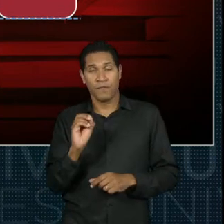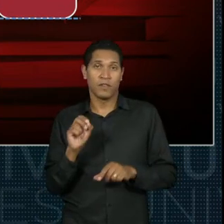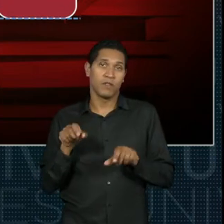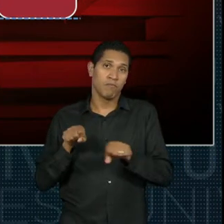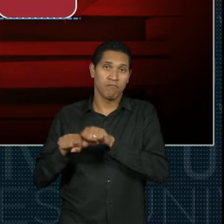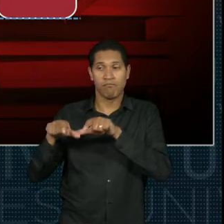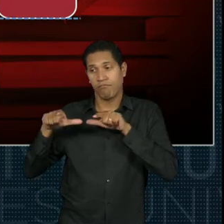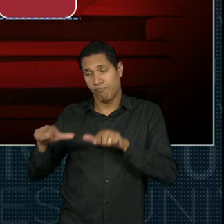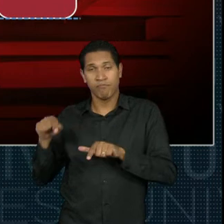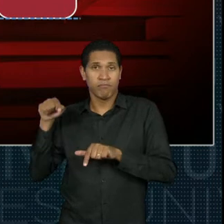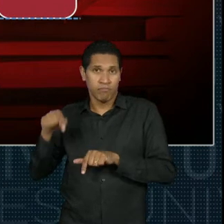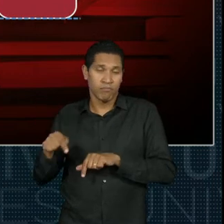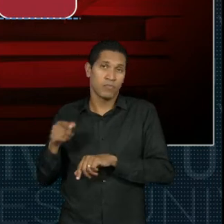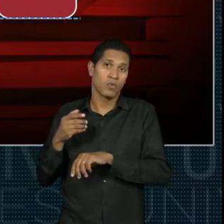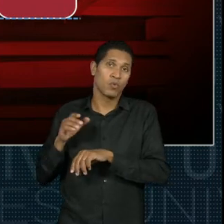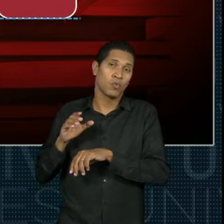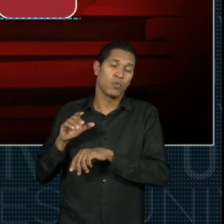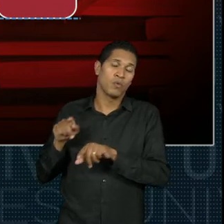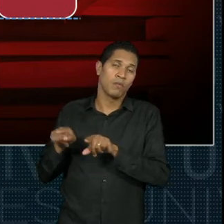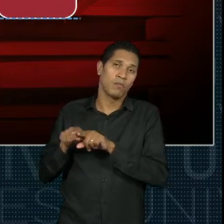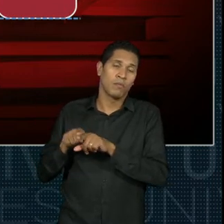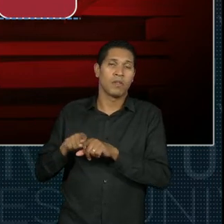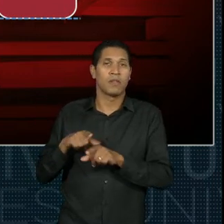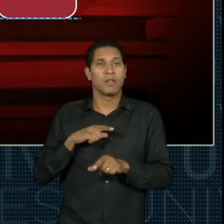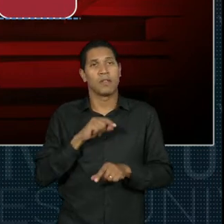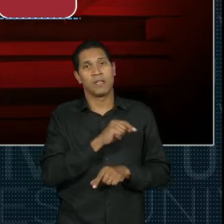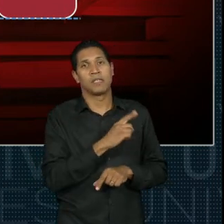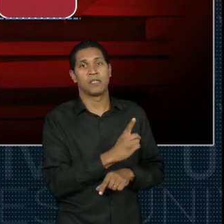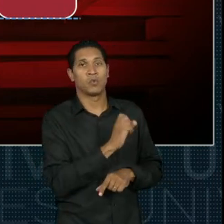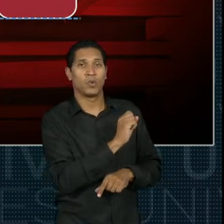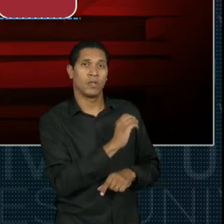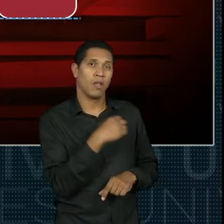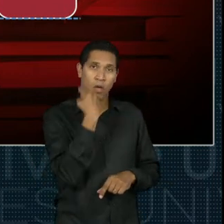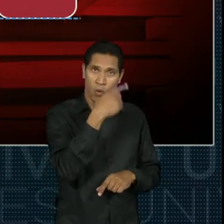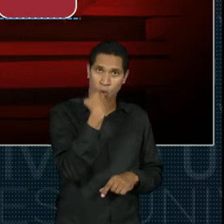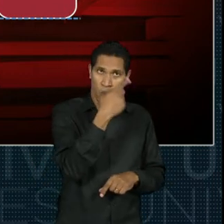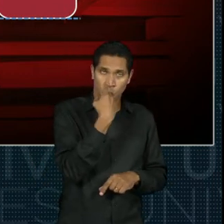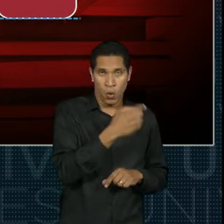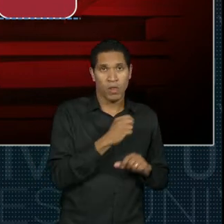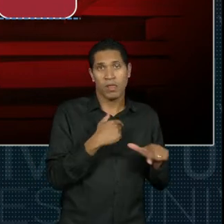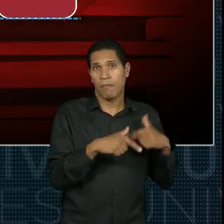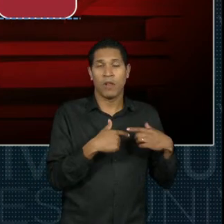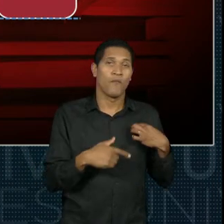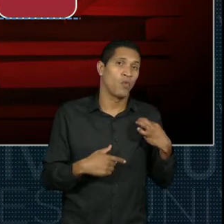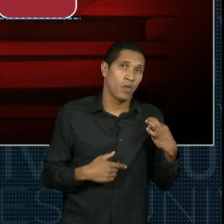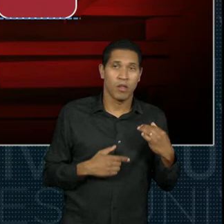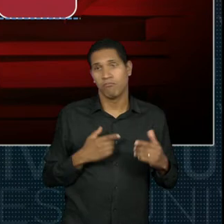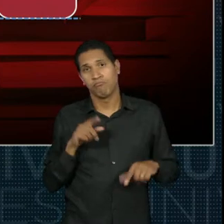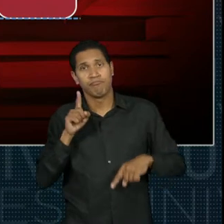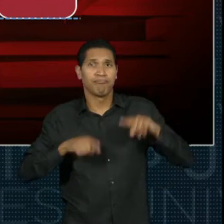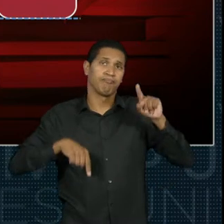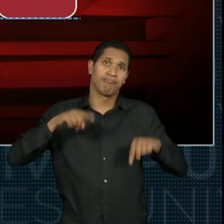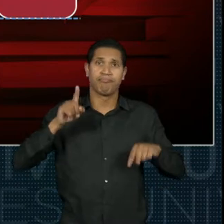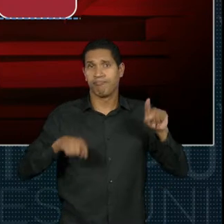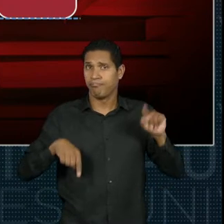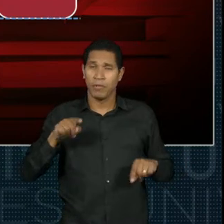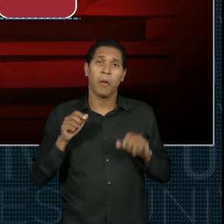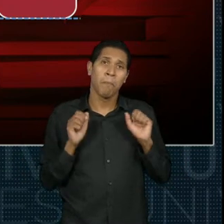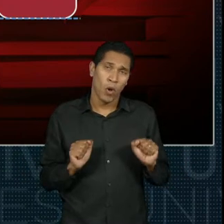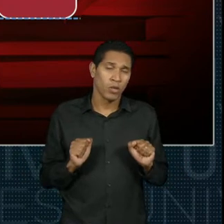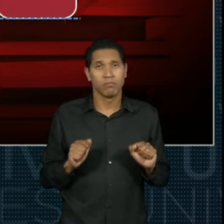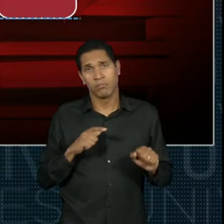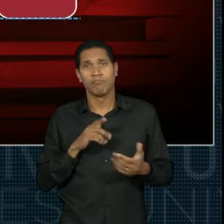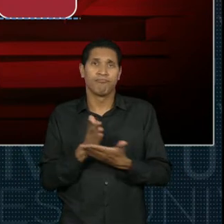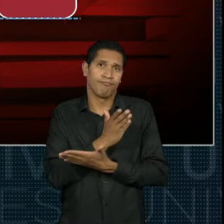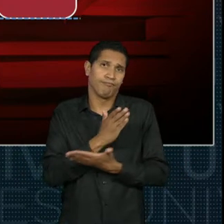extracurricular e as outras 180 horas em trabalho voluntário. Certo? Pode ser uma